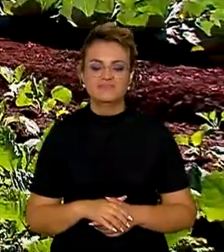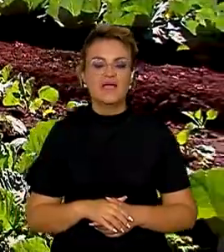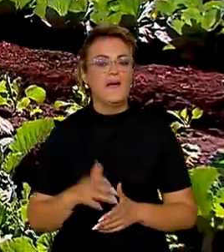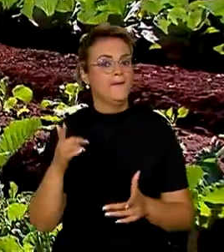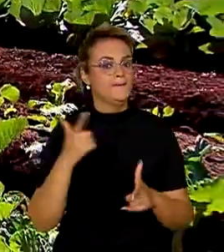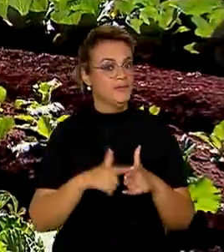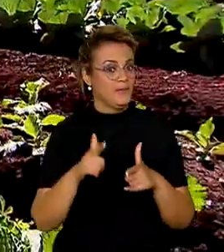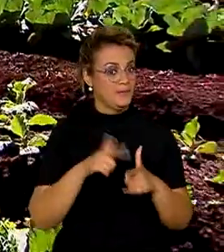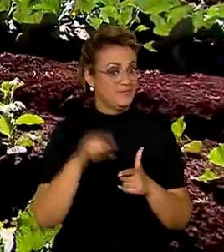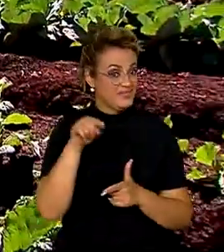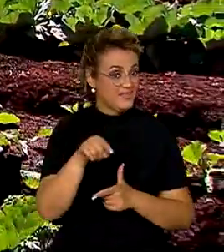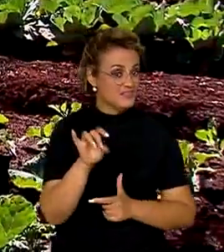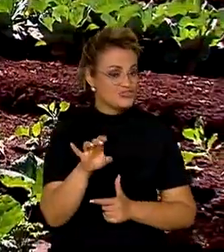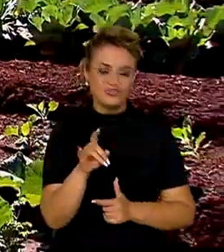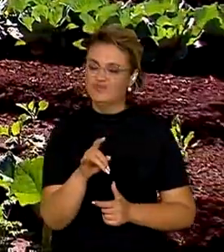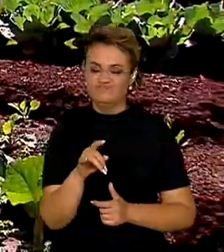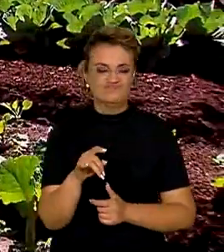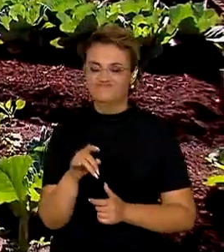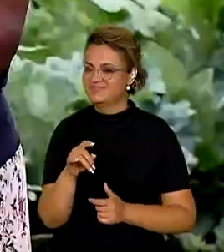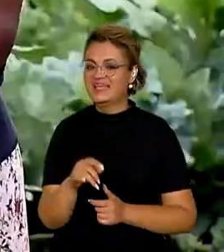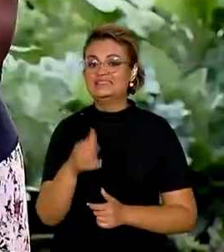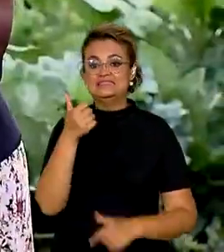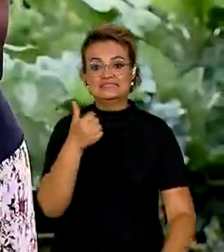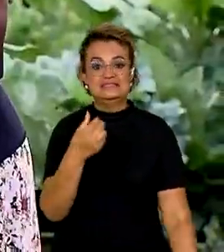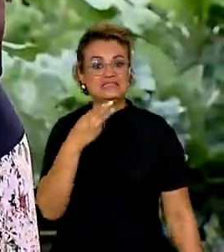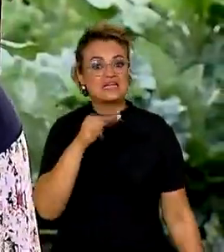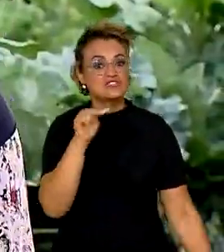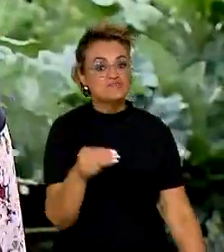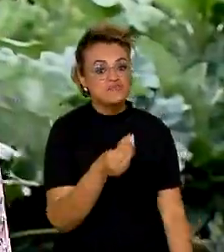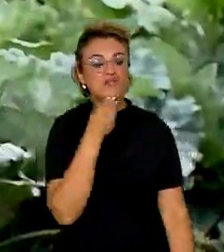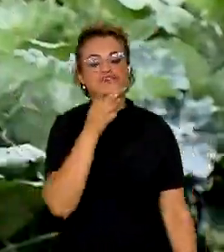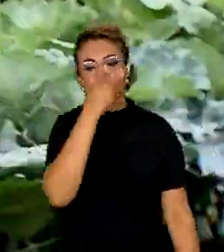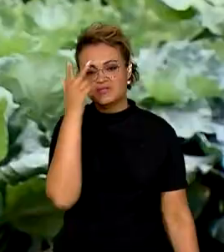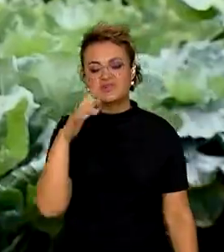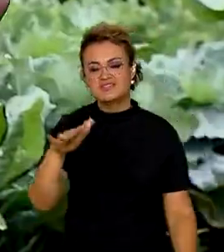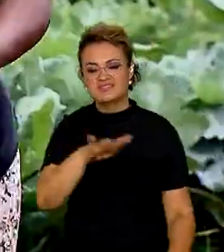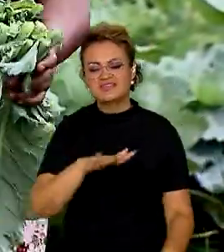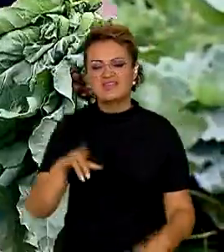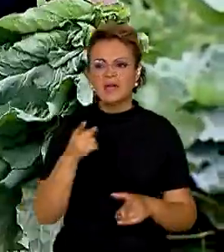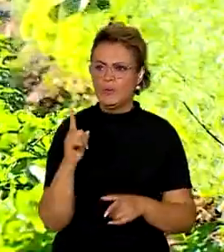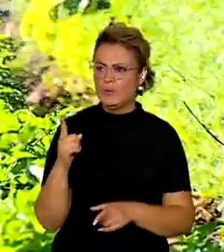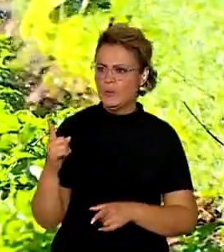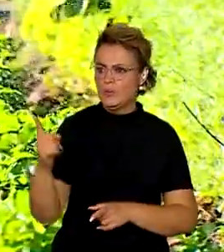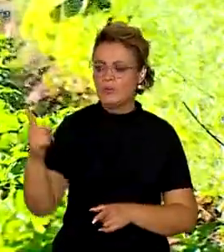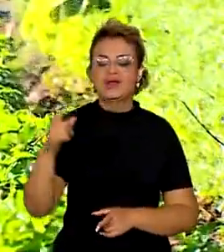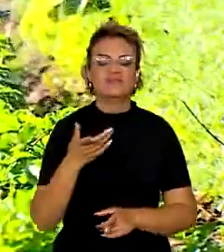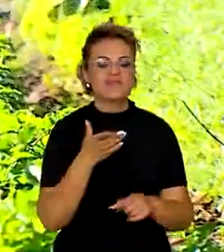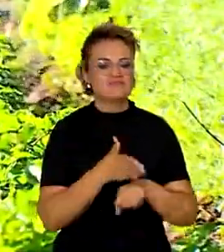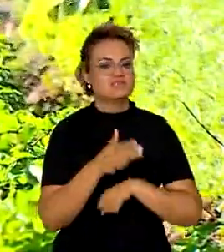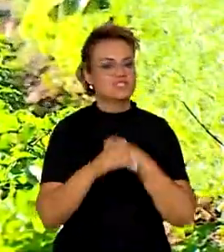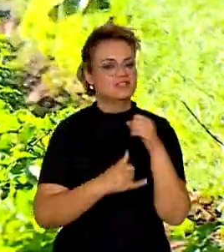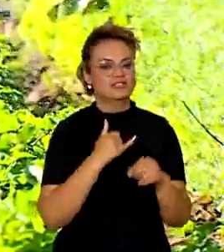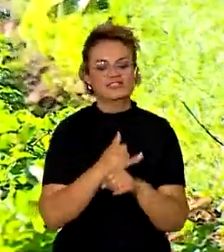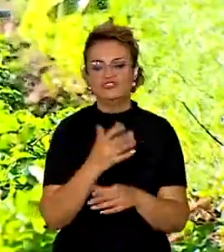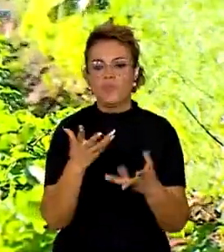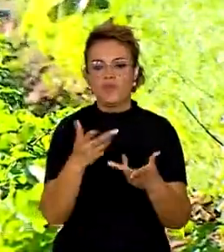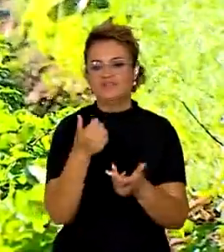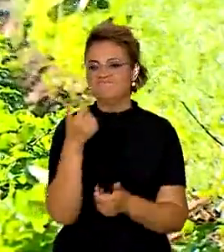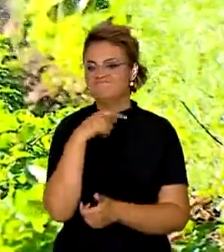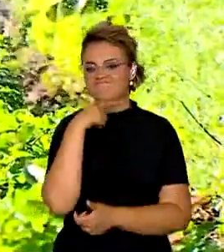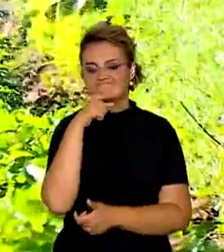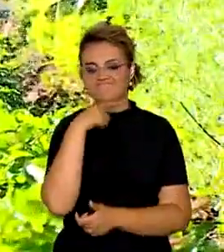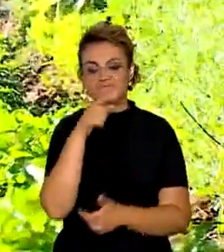problema só dela. No país, há 13 milhões de pessoas em áreas rurais que não têm acesso à internet de qualidade.